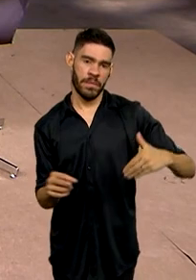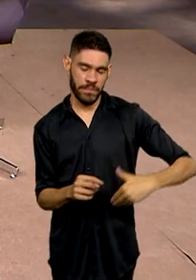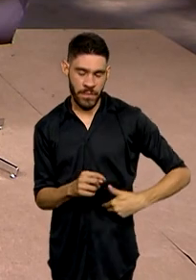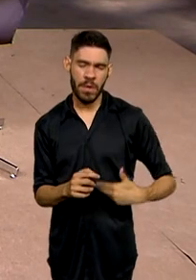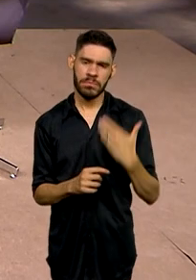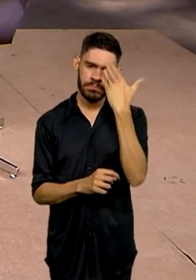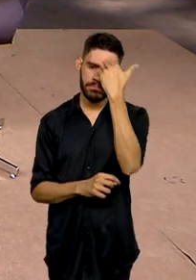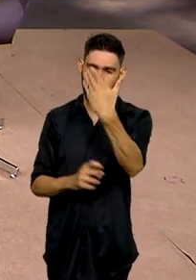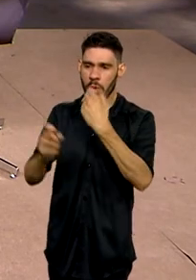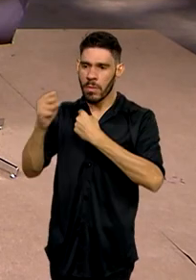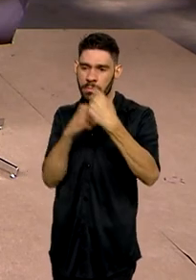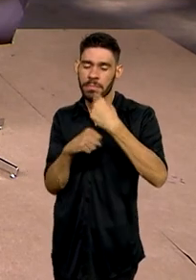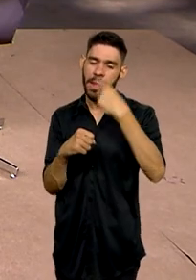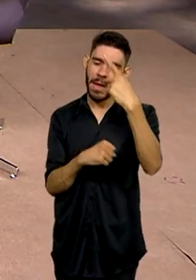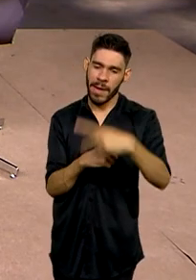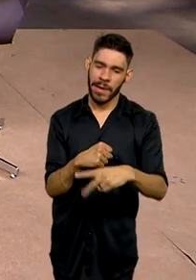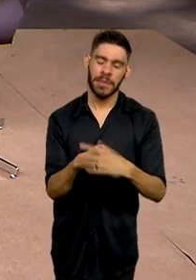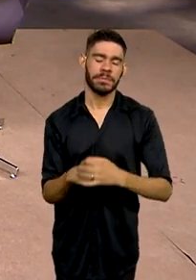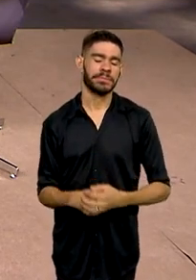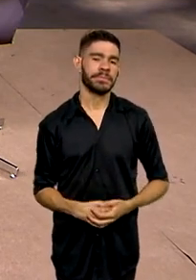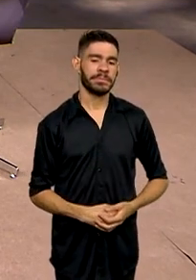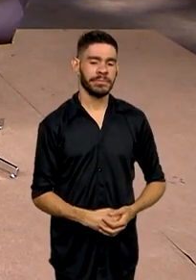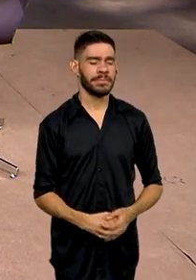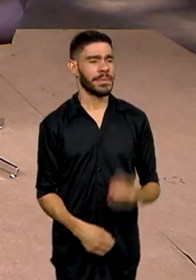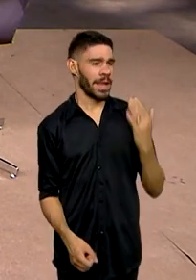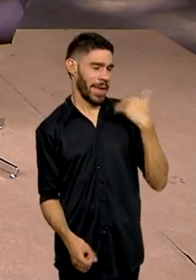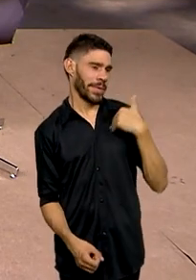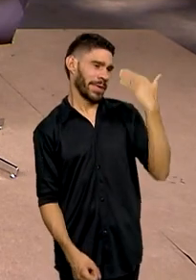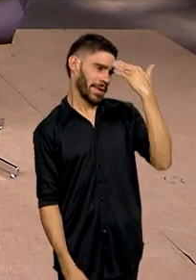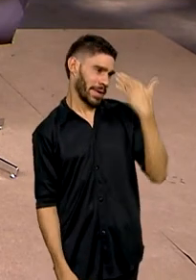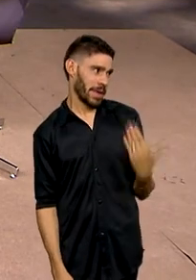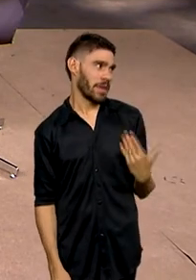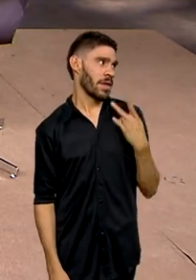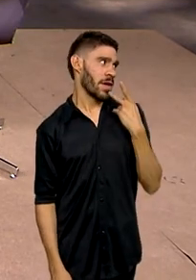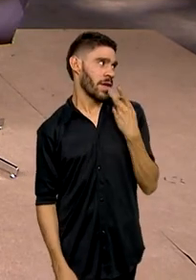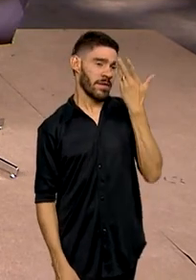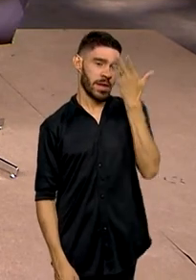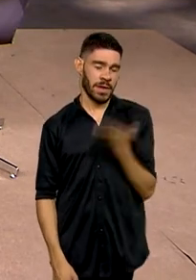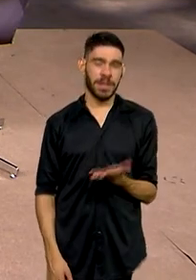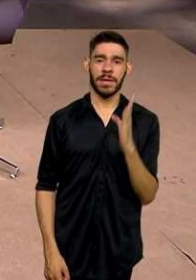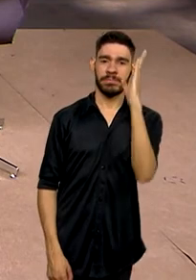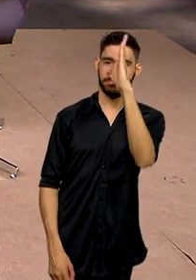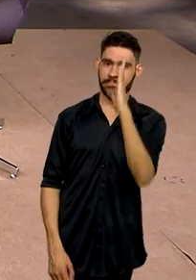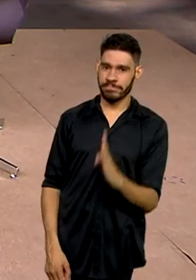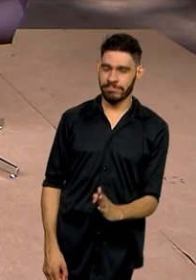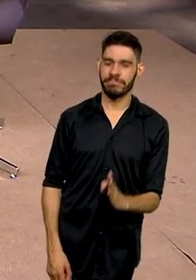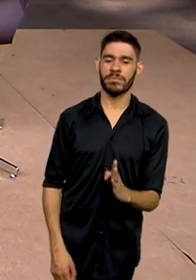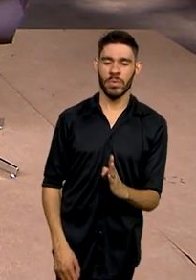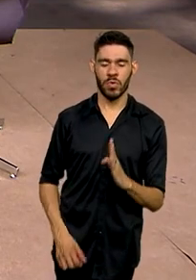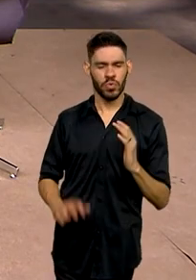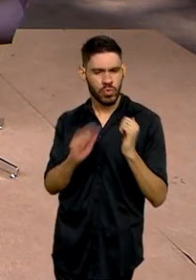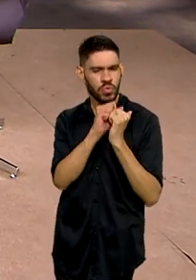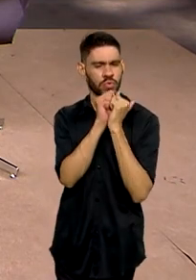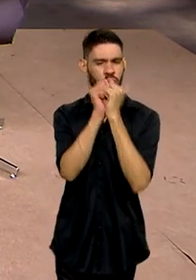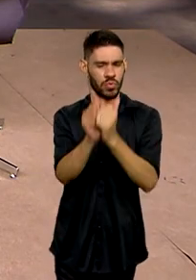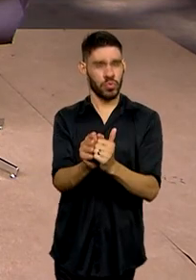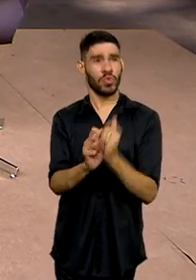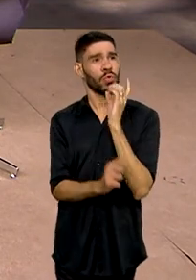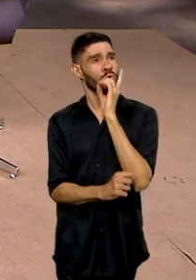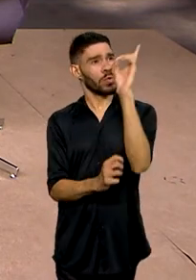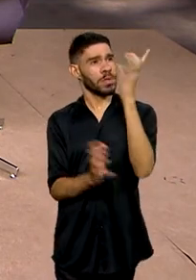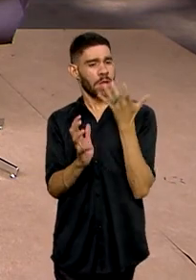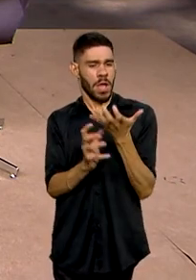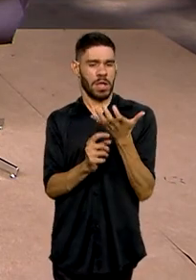muito obrigada pela entrevista aqui no Brasil em Dia. Carol, eu que agradeço e digo aqui para todo o Brasil. Nós vamos juntos, se Deus quiser,